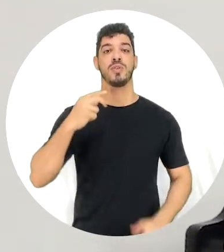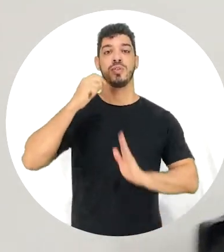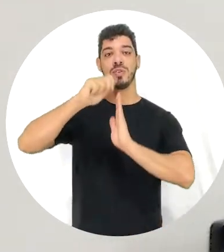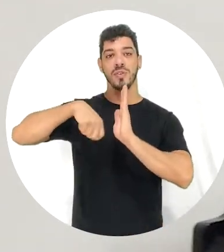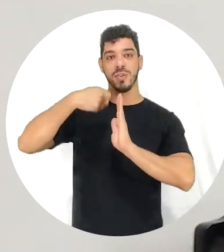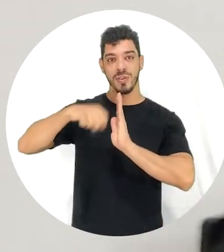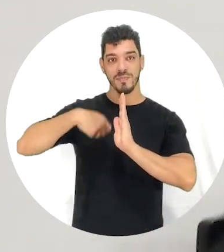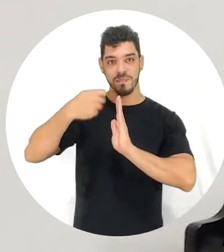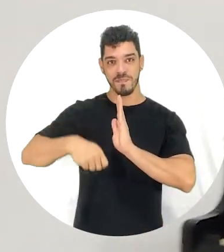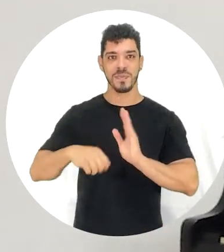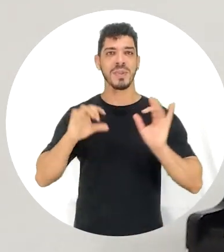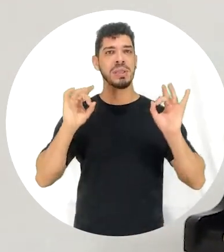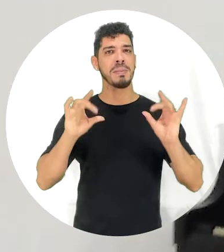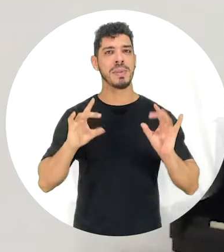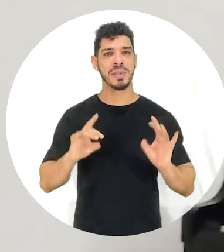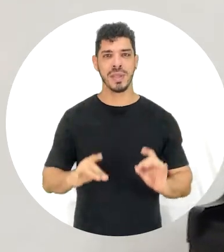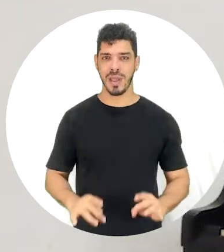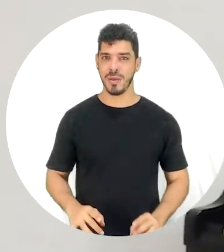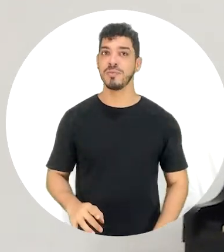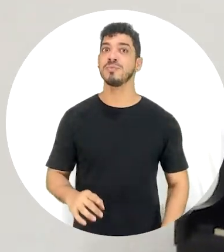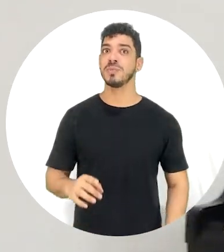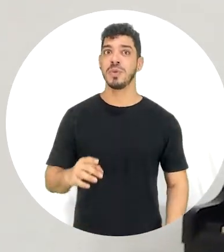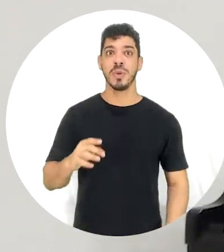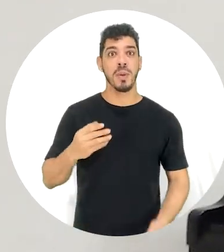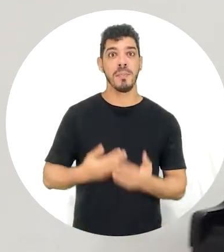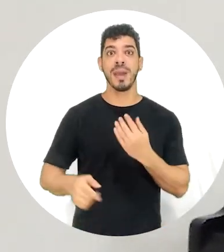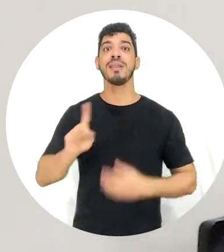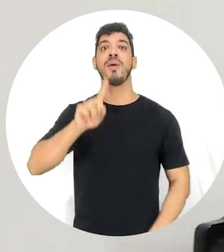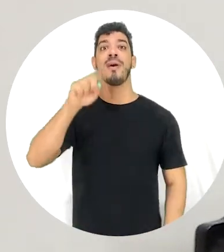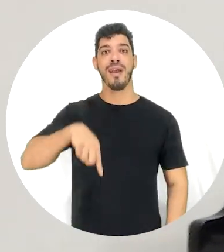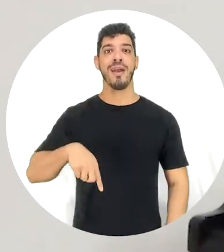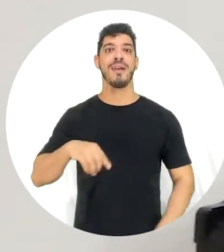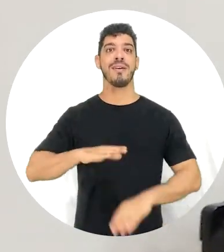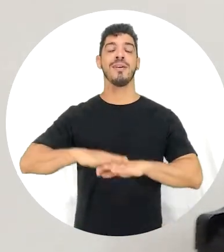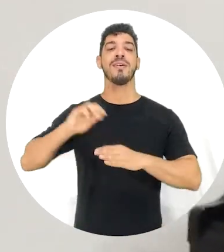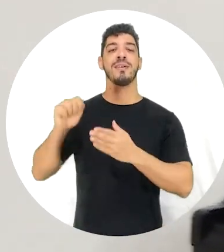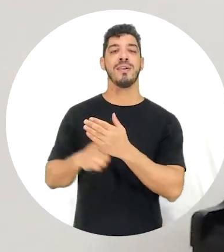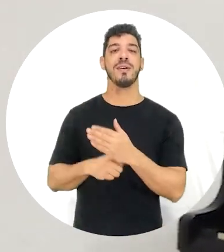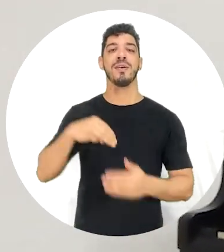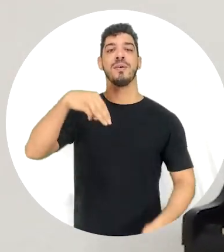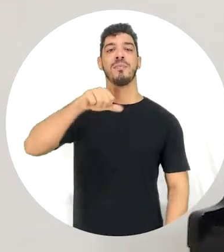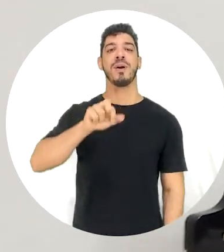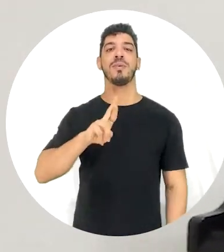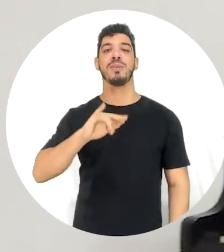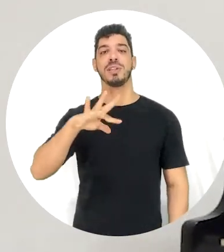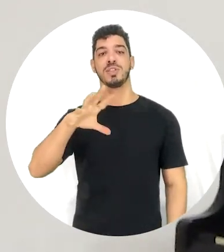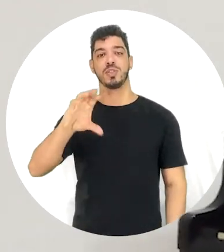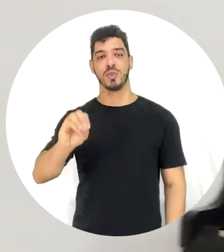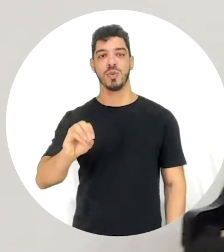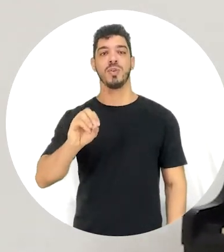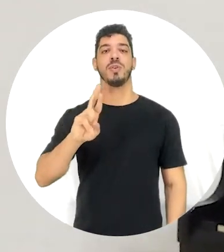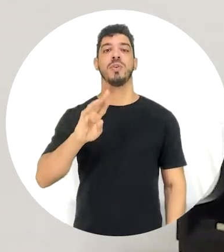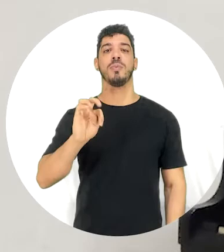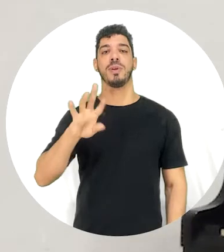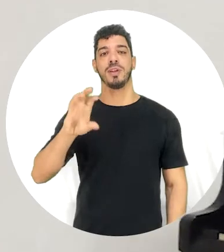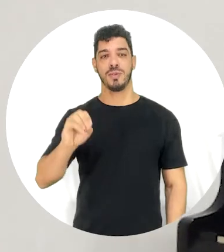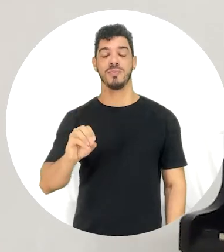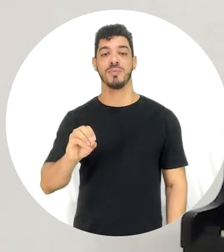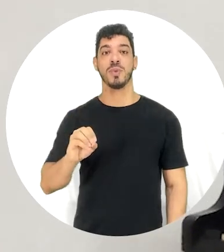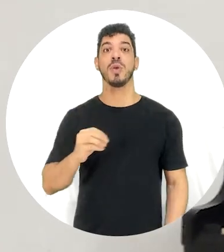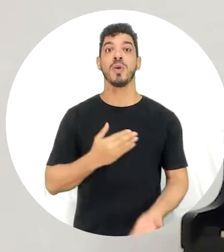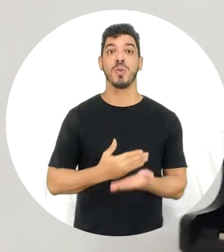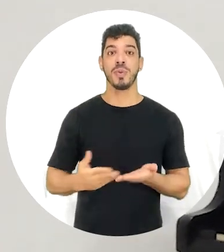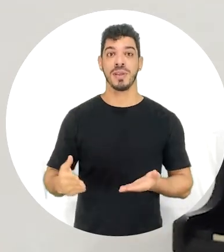É Hora de Brincar, dois filmes de Maurício Roberto. Sessão dupla começa às 8 da noite, no